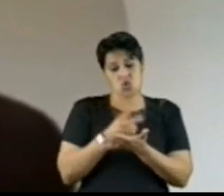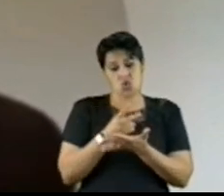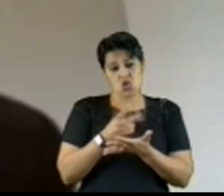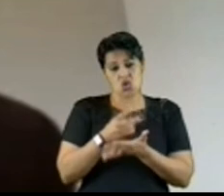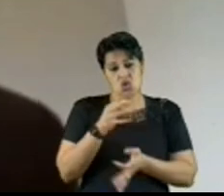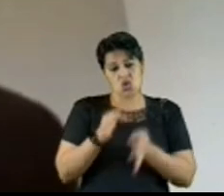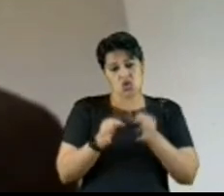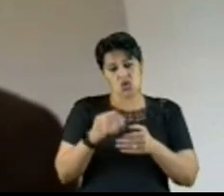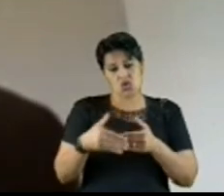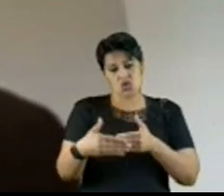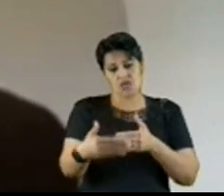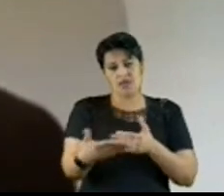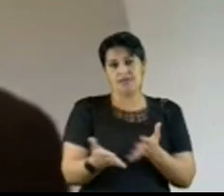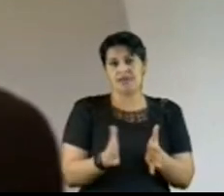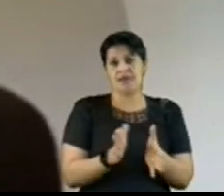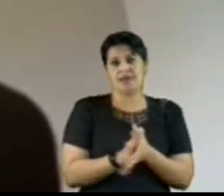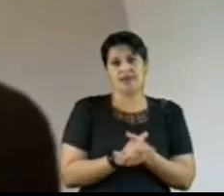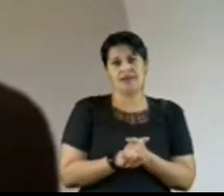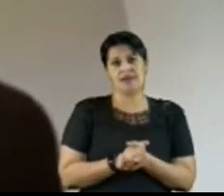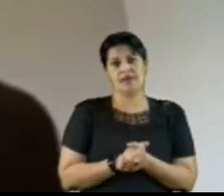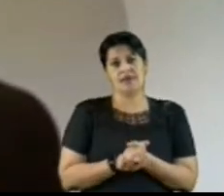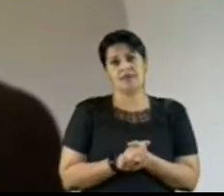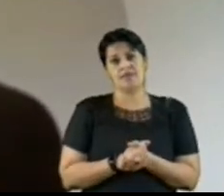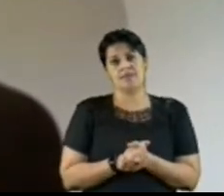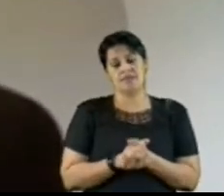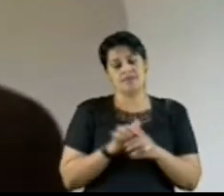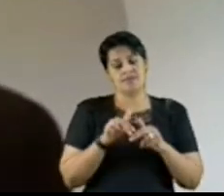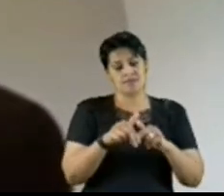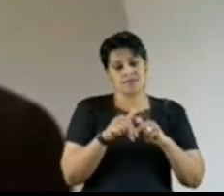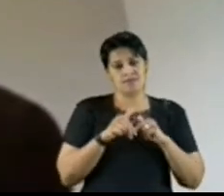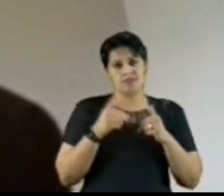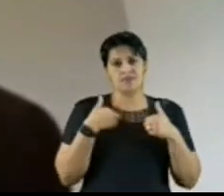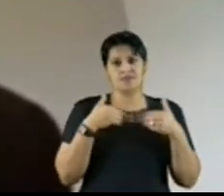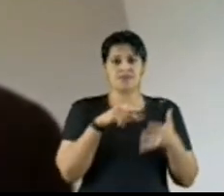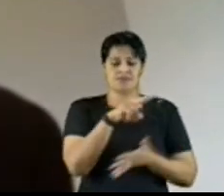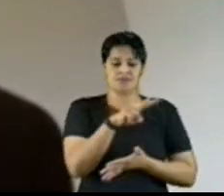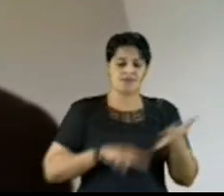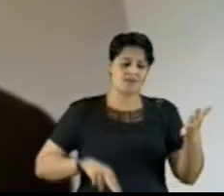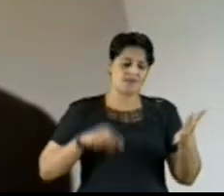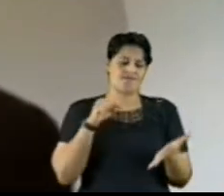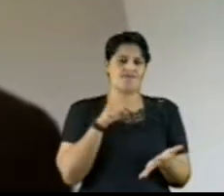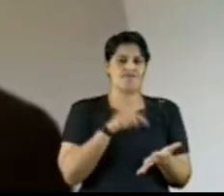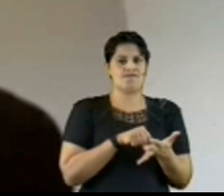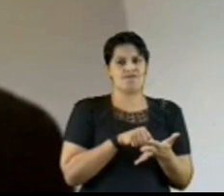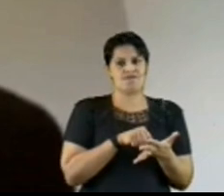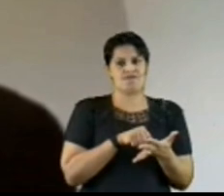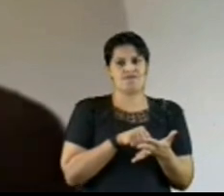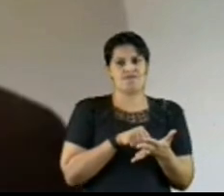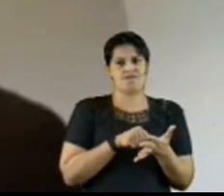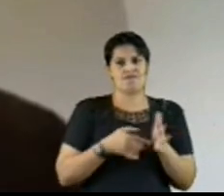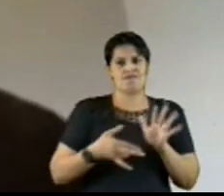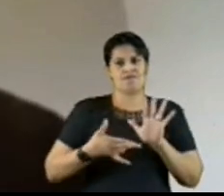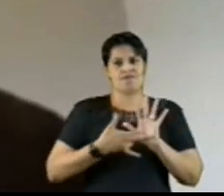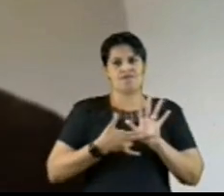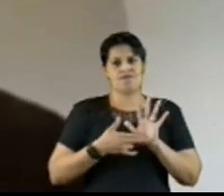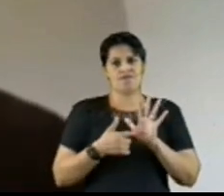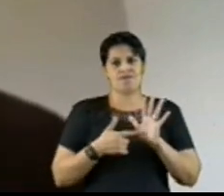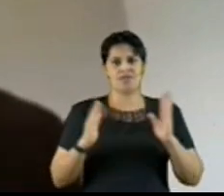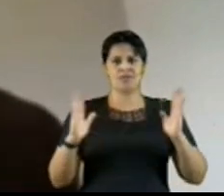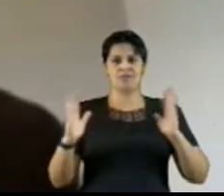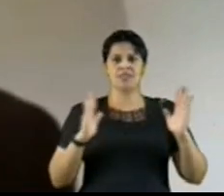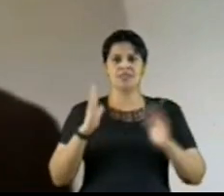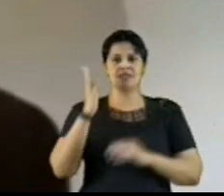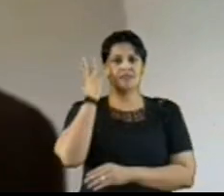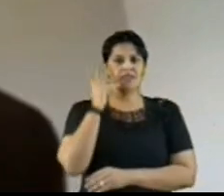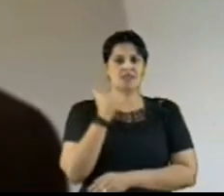julgamento do feito neste momento motivo pelo qual peço vistas dos autos nos termos regimentais pelo prazo de 60